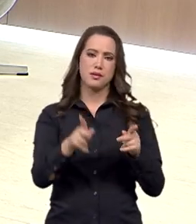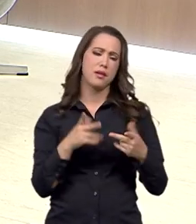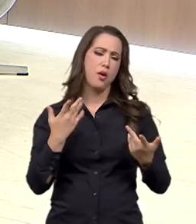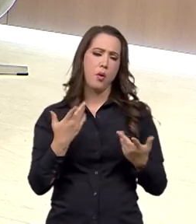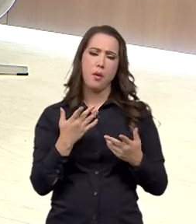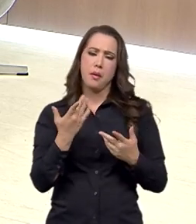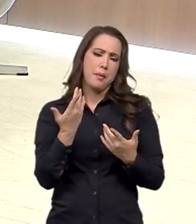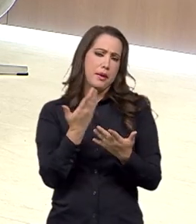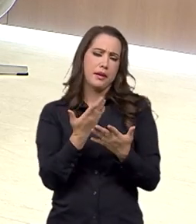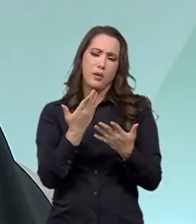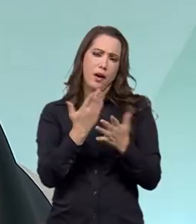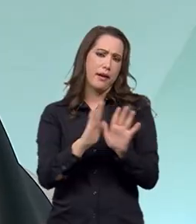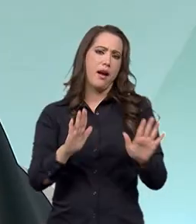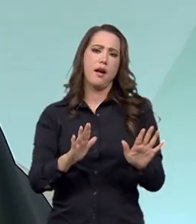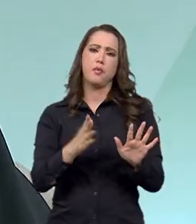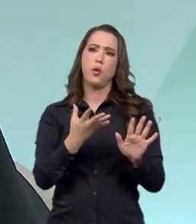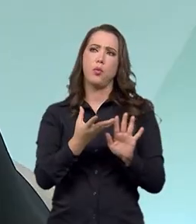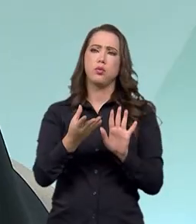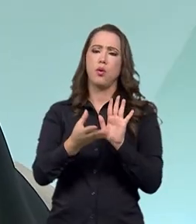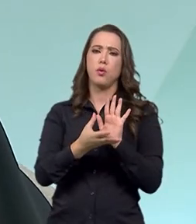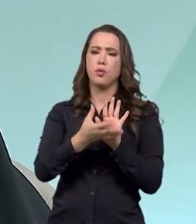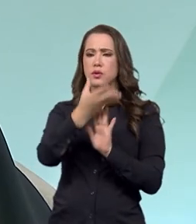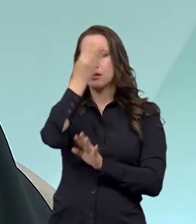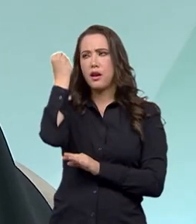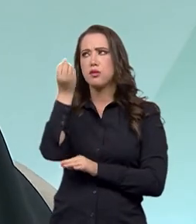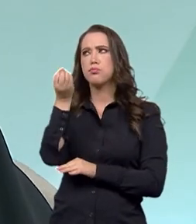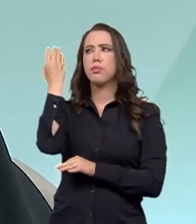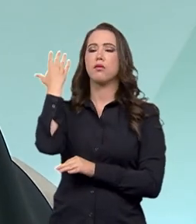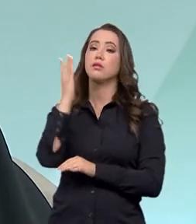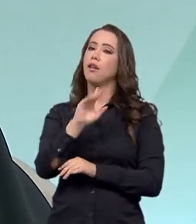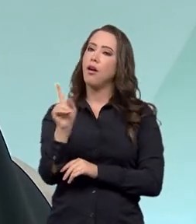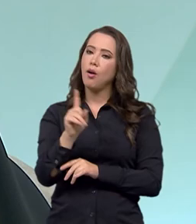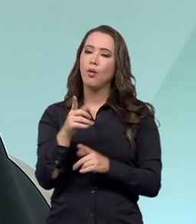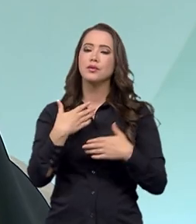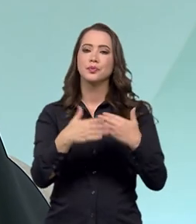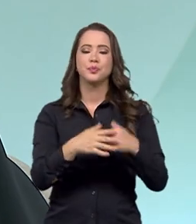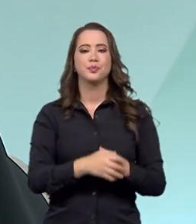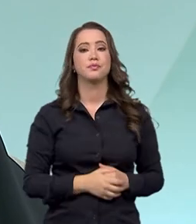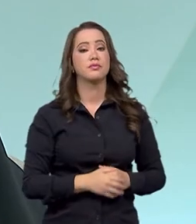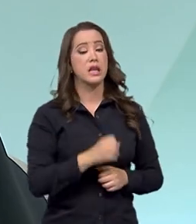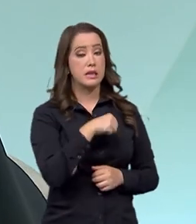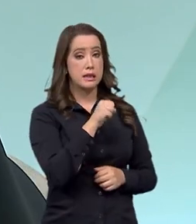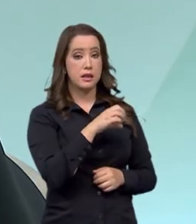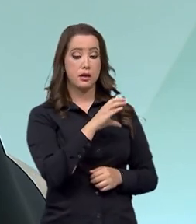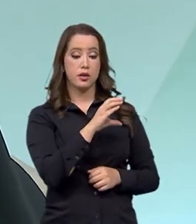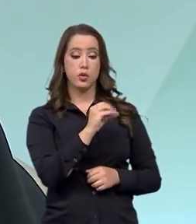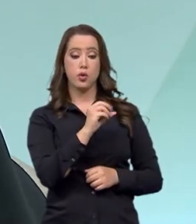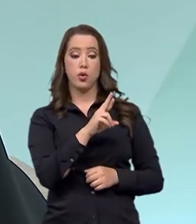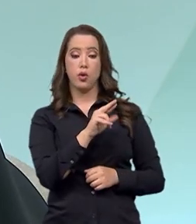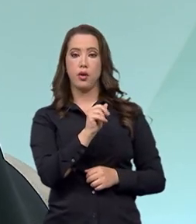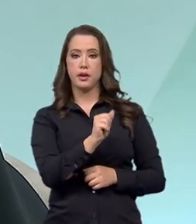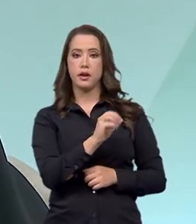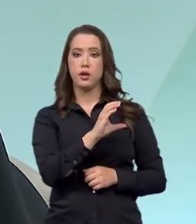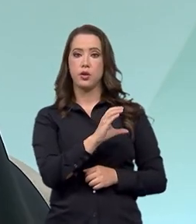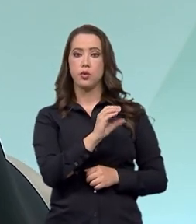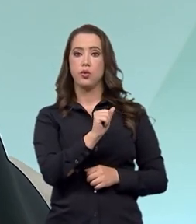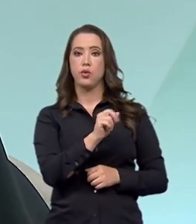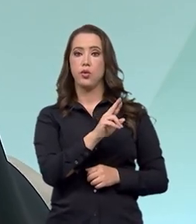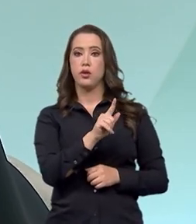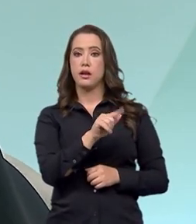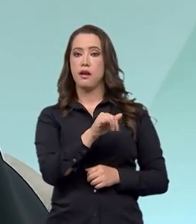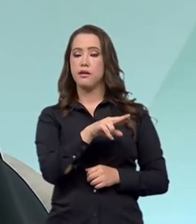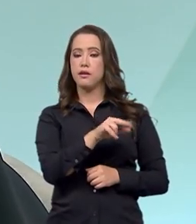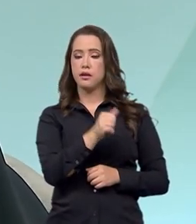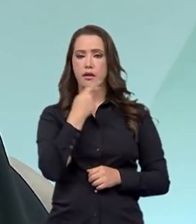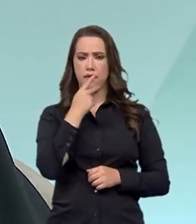isso? Sim, com certeza, Paulo. Coralina dizia bem, do que adianta fazermos o que fazemos sem tocar o